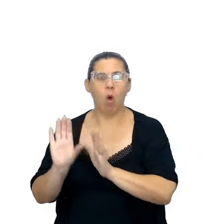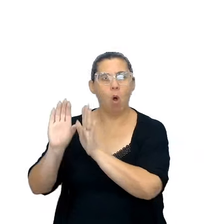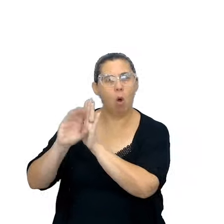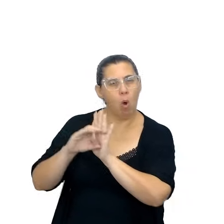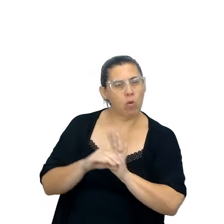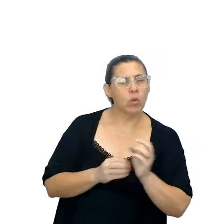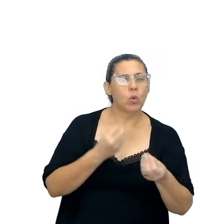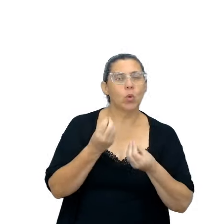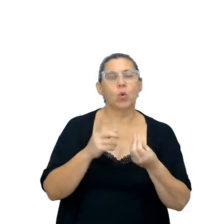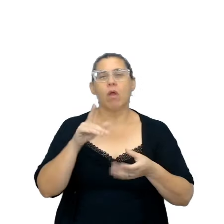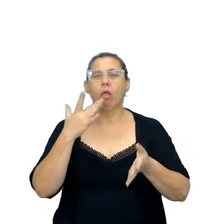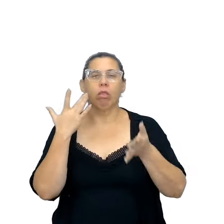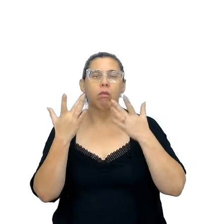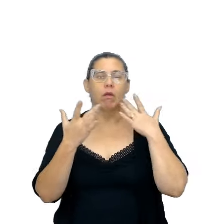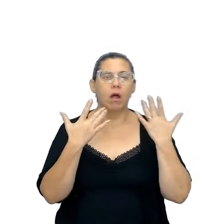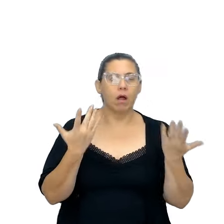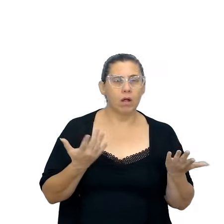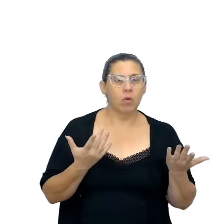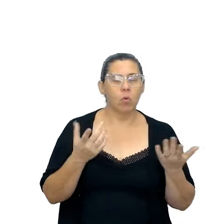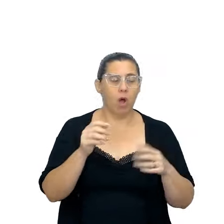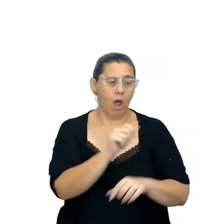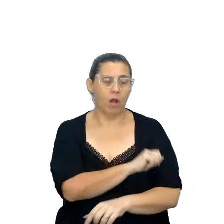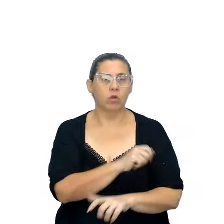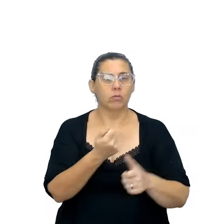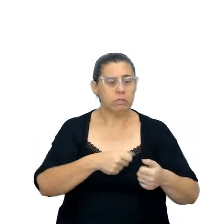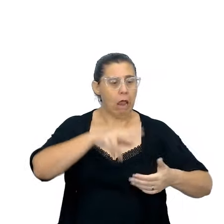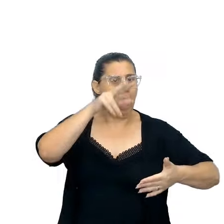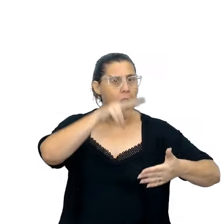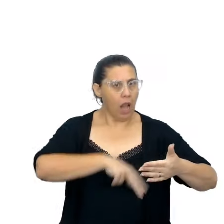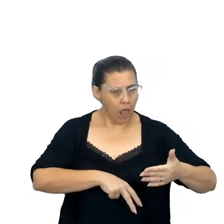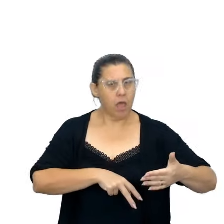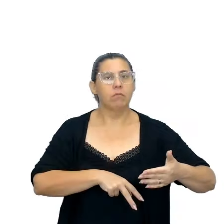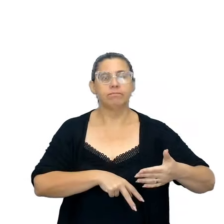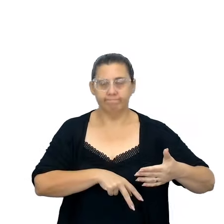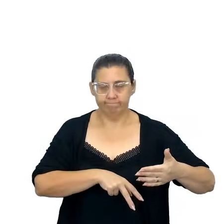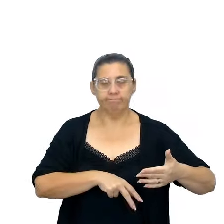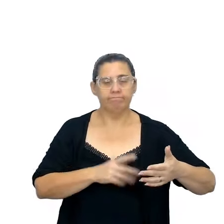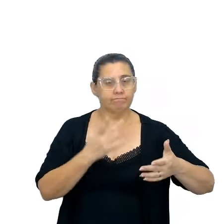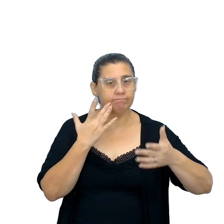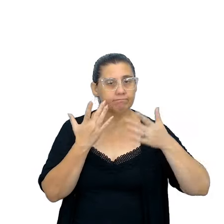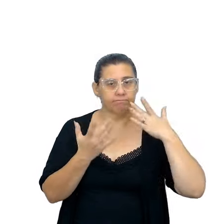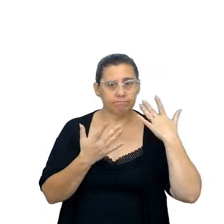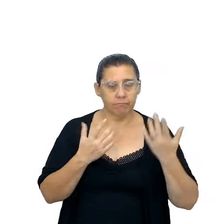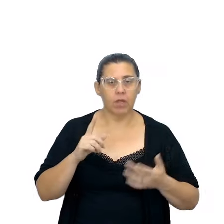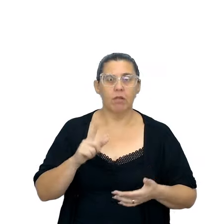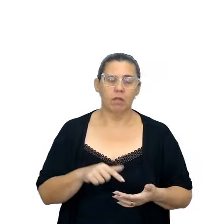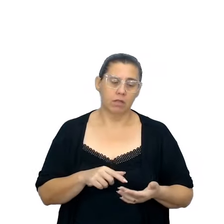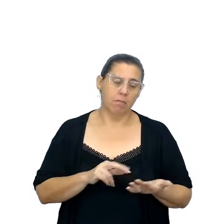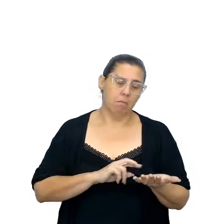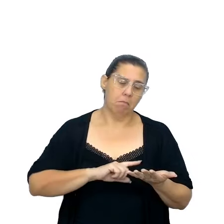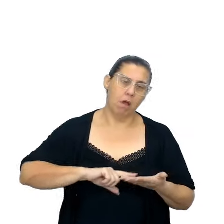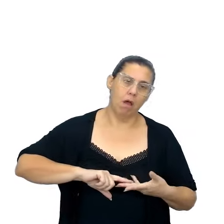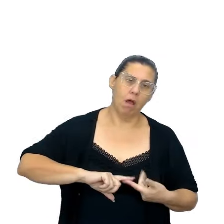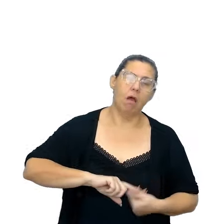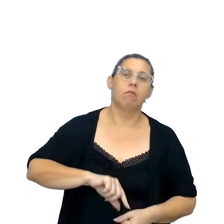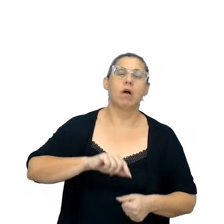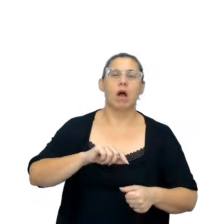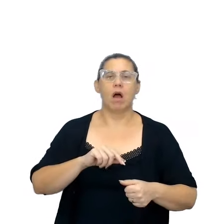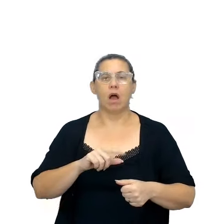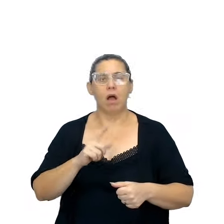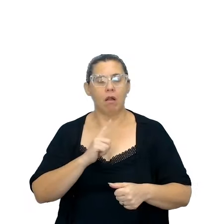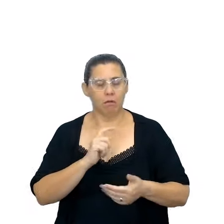texto teatral, então, o aluno precisa ler uma peça de teatro, né, ele tem muitas peças teatrais